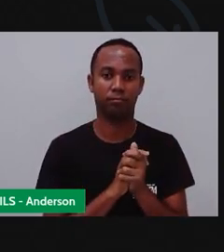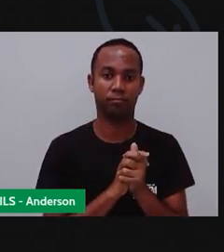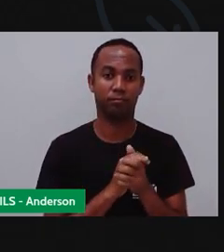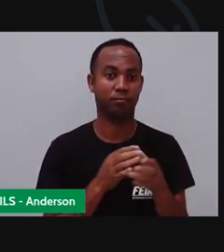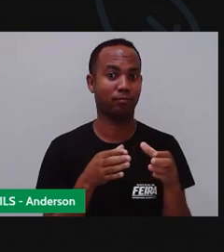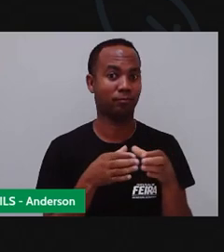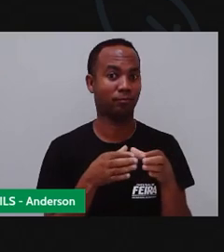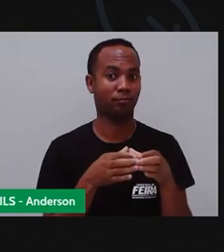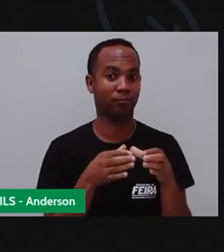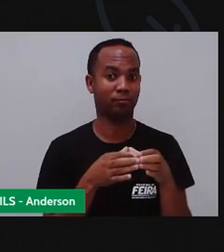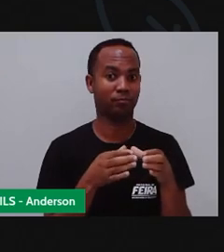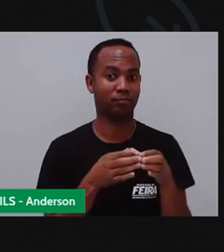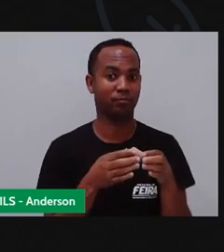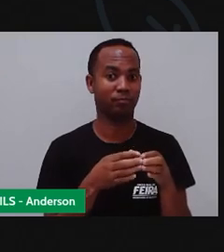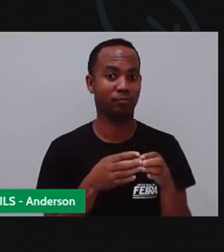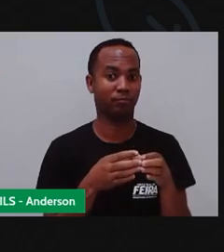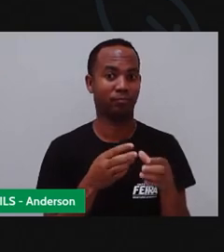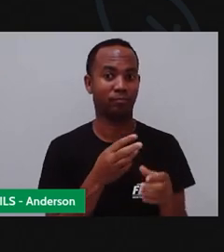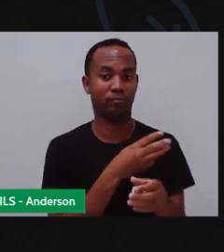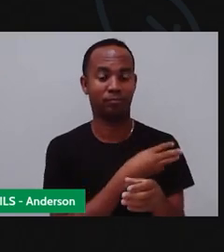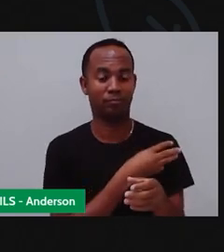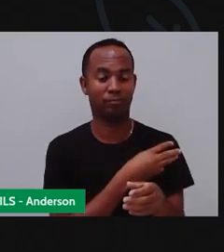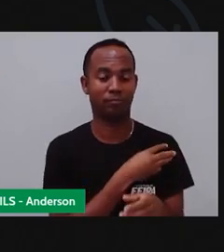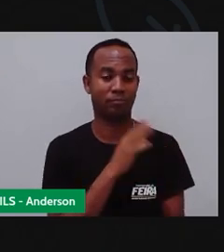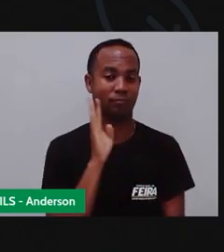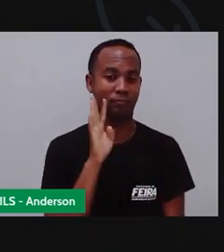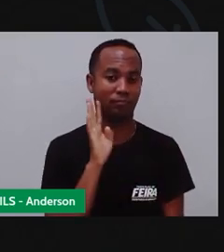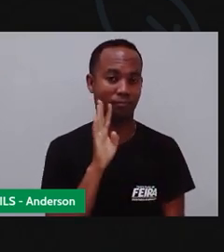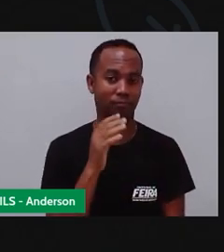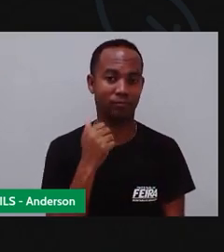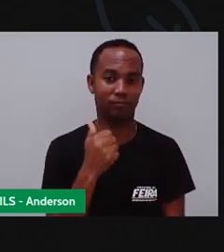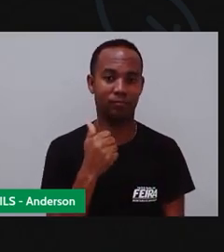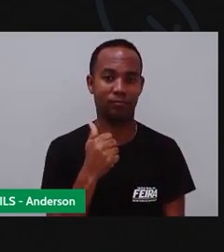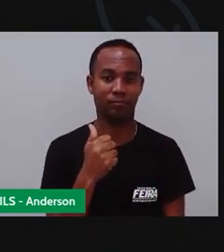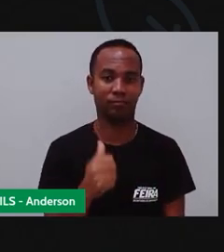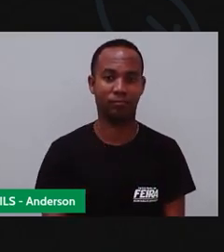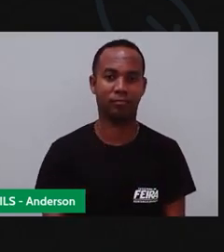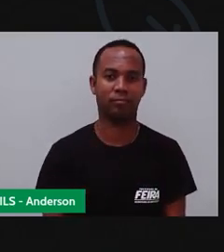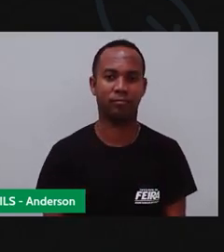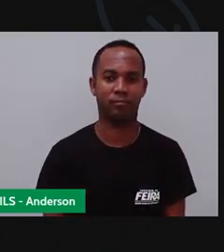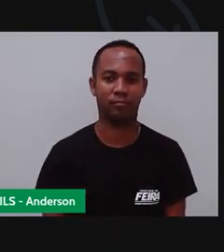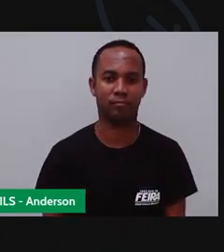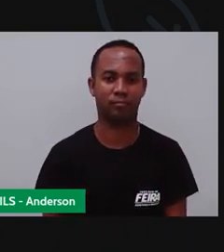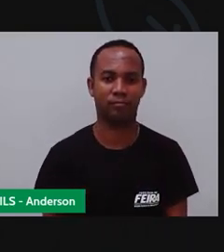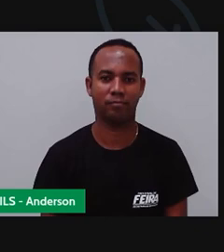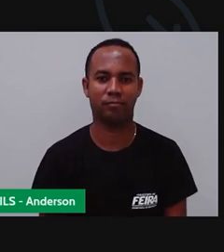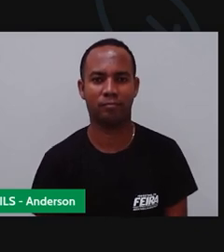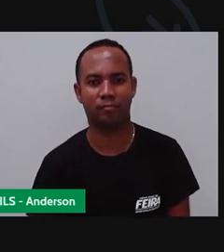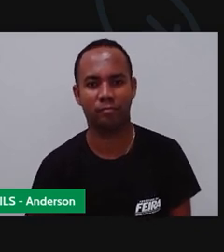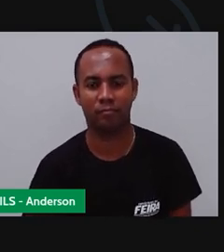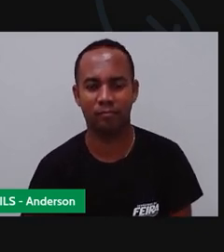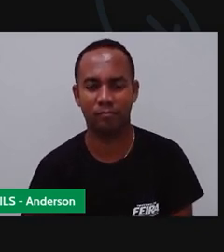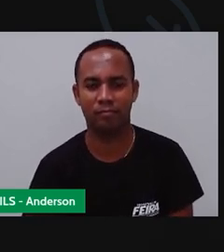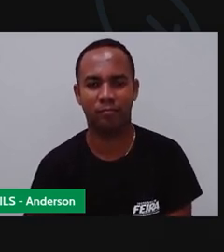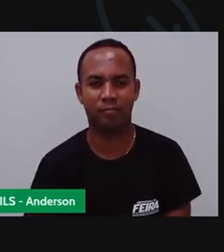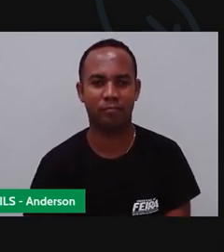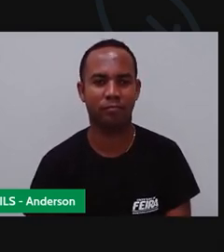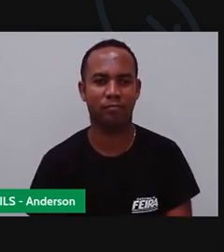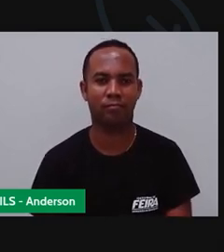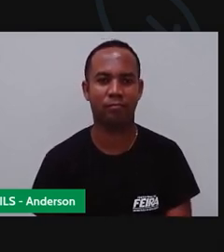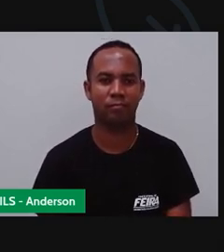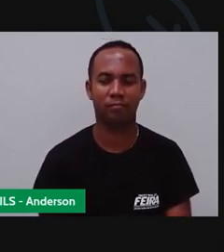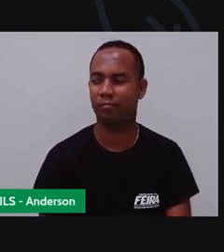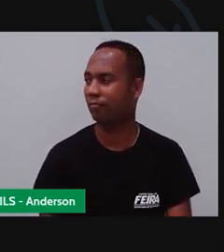Da equipe do terceiro ano Para vocês Certo? Ó que bonitinho Aqui só é você Eu estou passeando na floresta